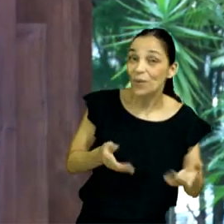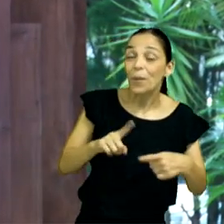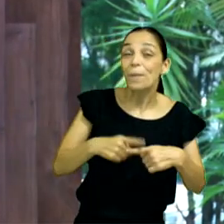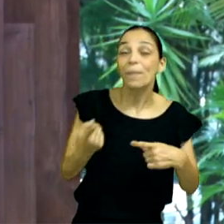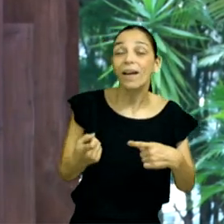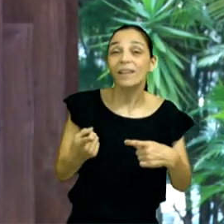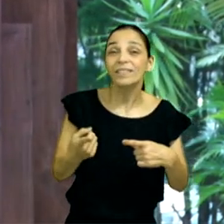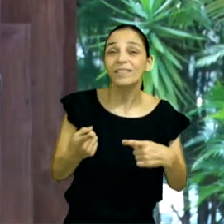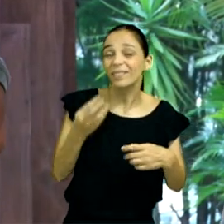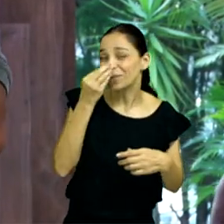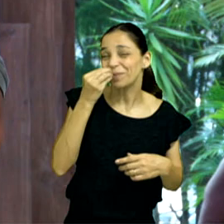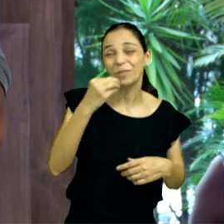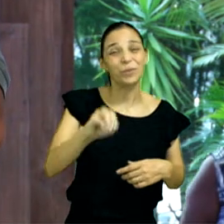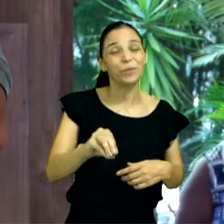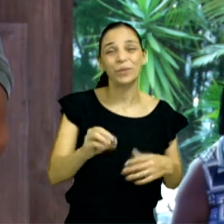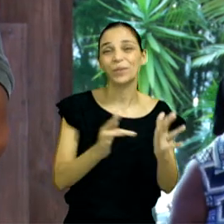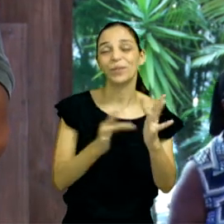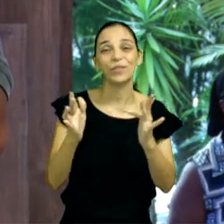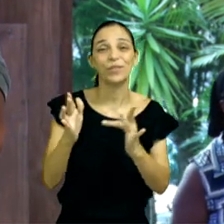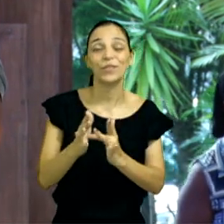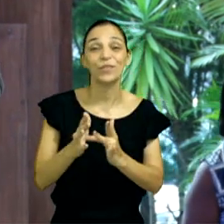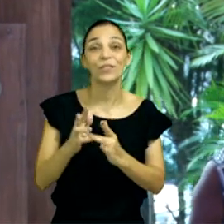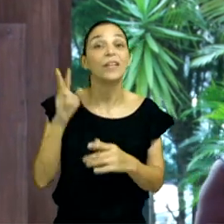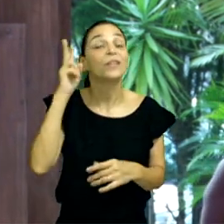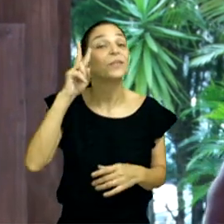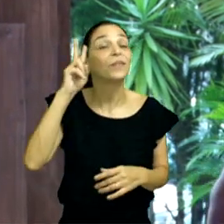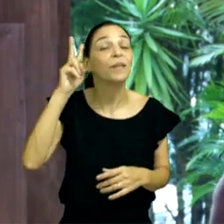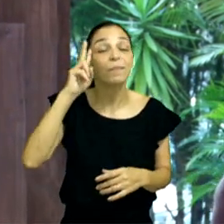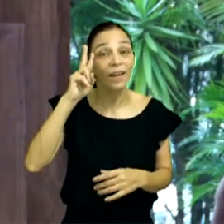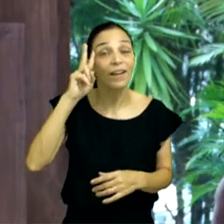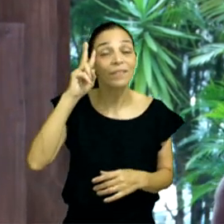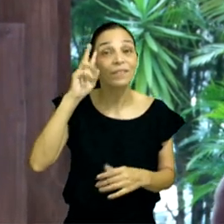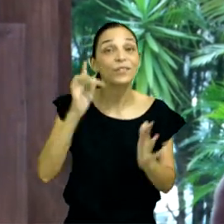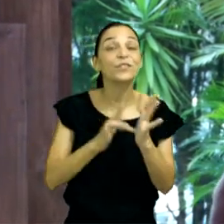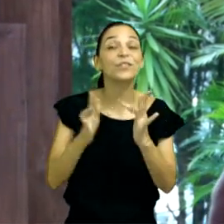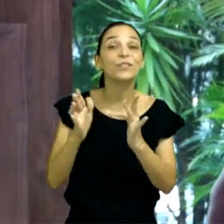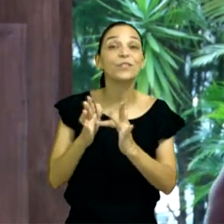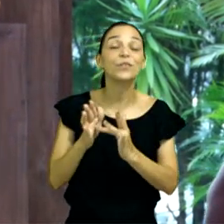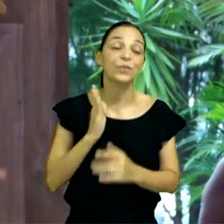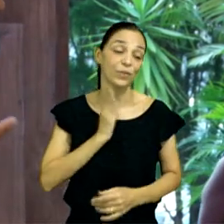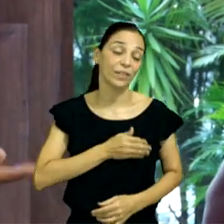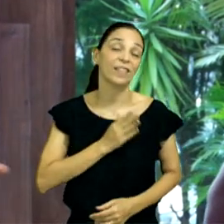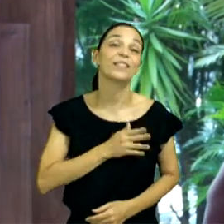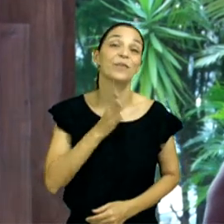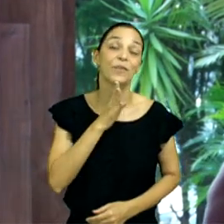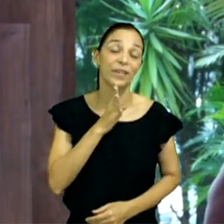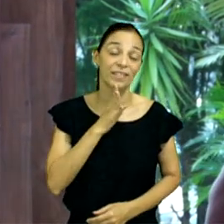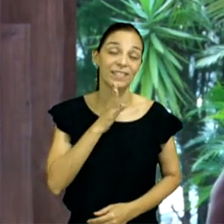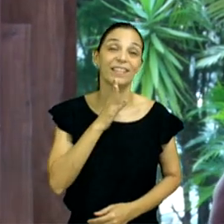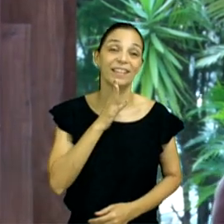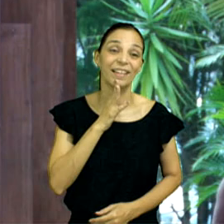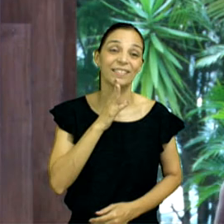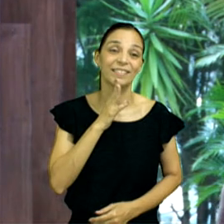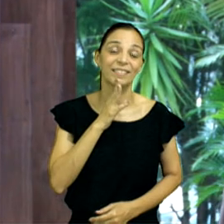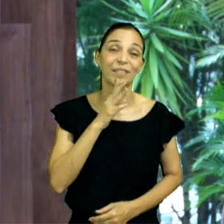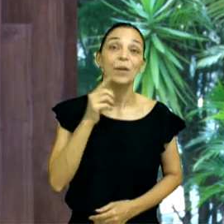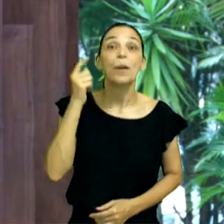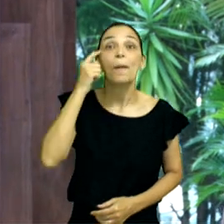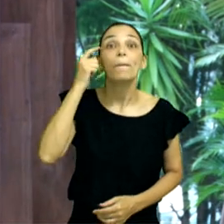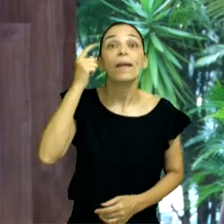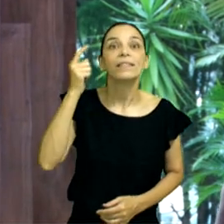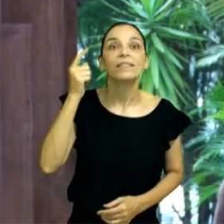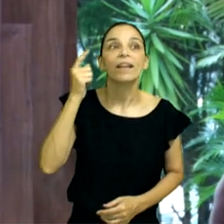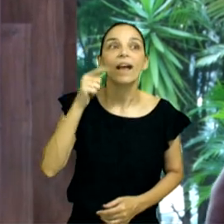sabia ou não lembrava que estava diante do senhor que conhece os corações. E lá no seu coração ele pensou, se esse fosse profeta,